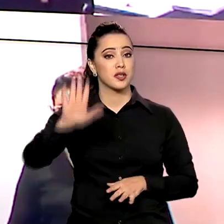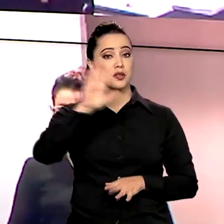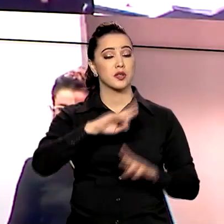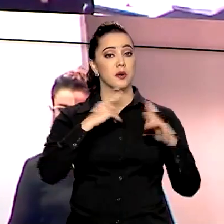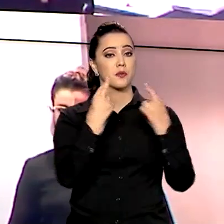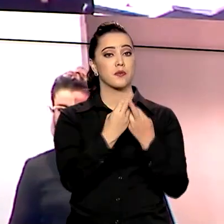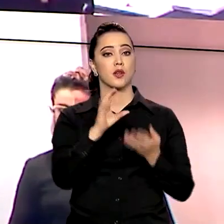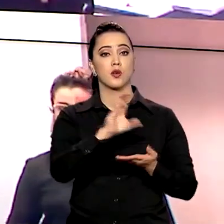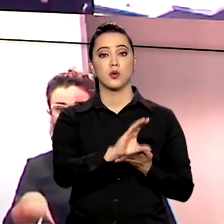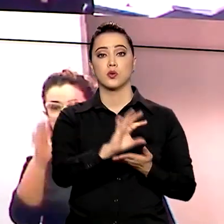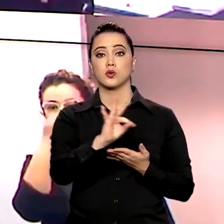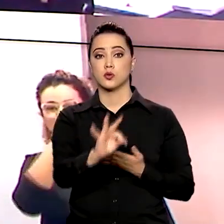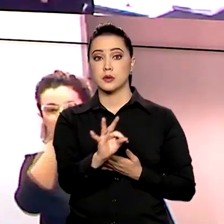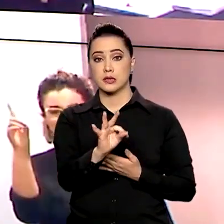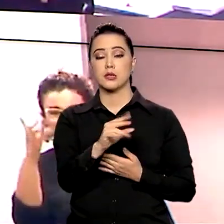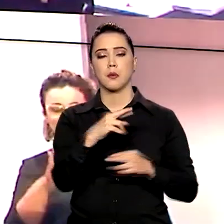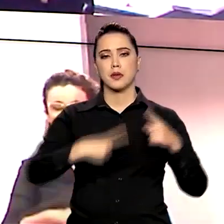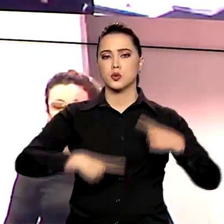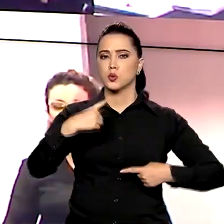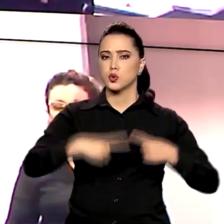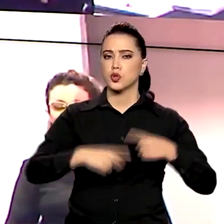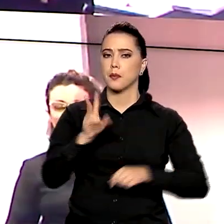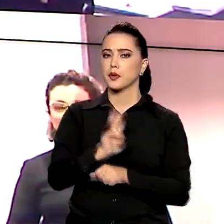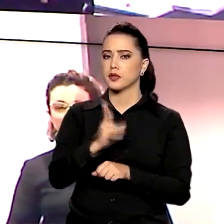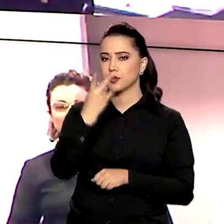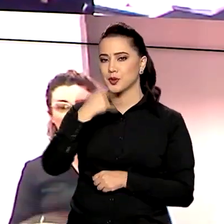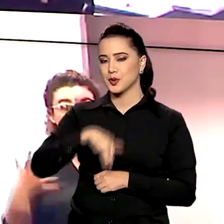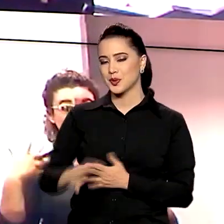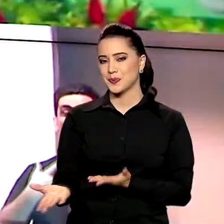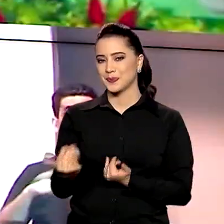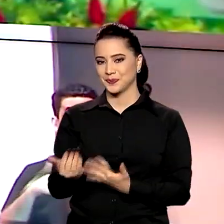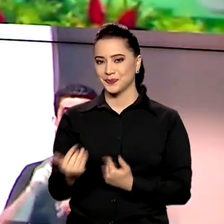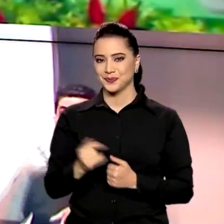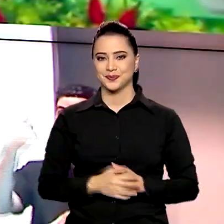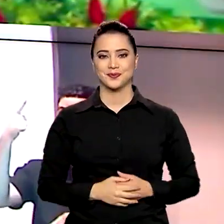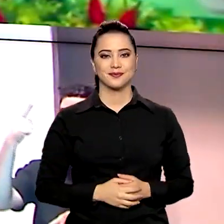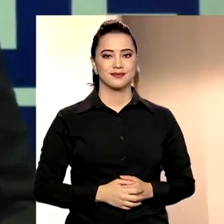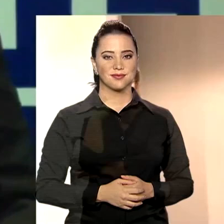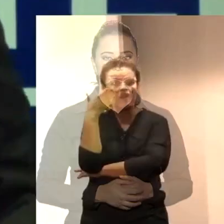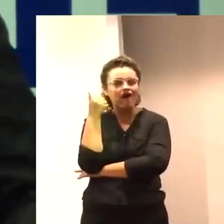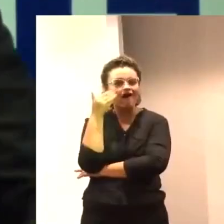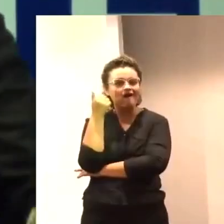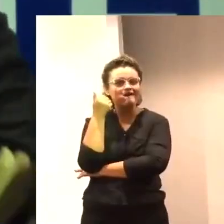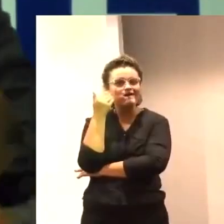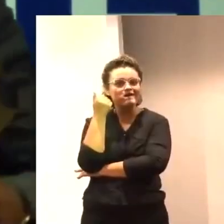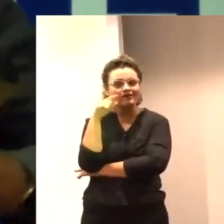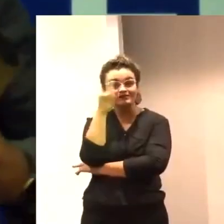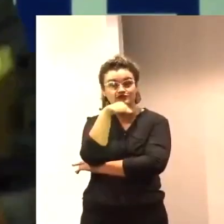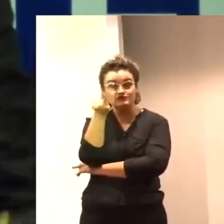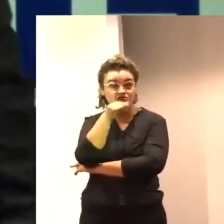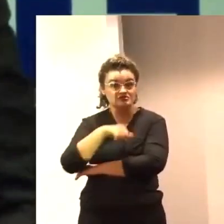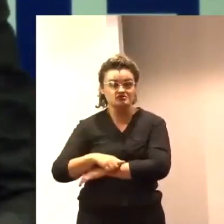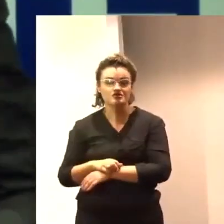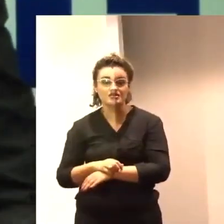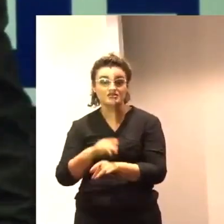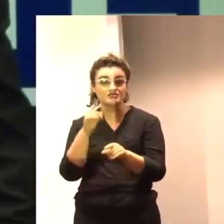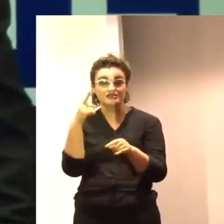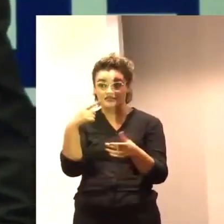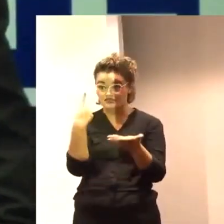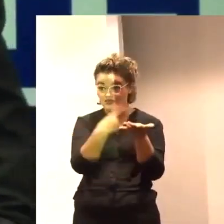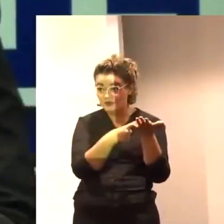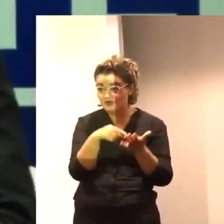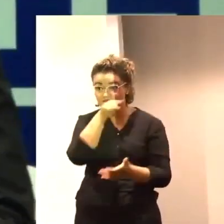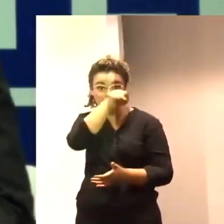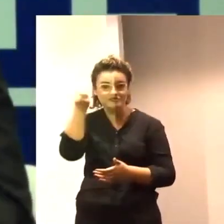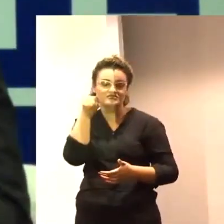reúne conselheiros tutelares para debater a proteção de crianças e adolescentes. Nós contamos com vocês,